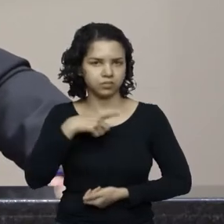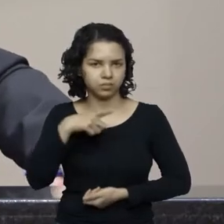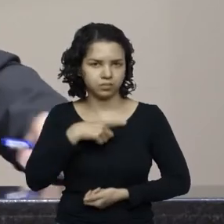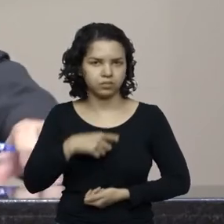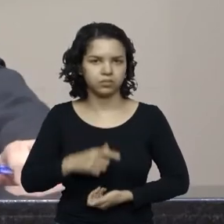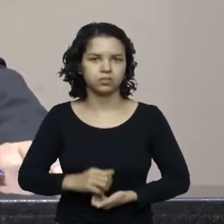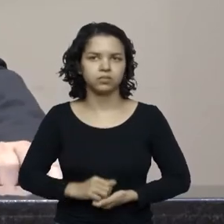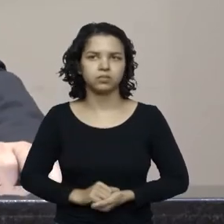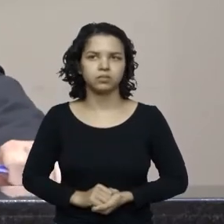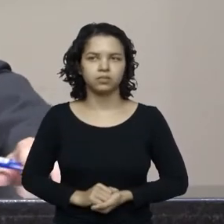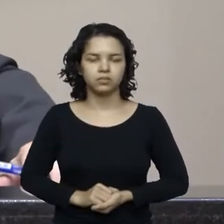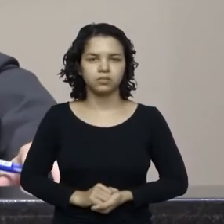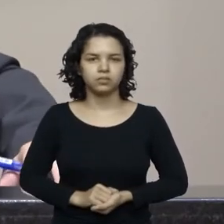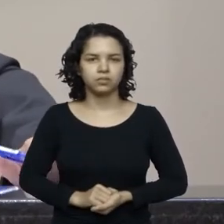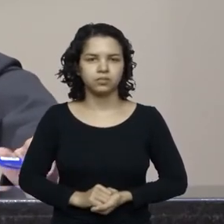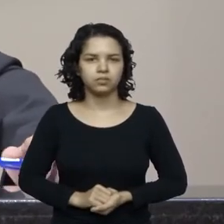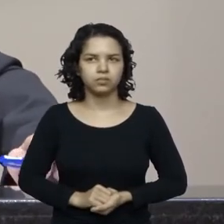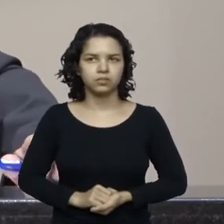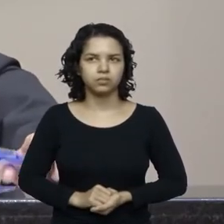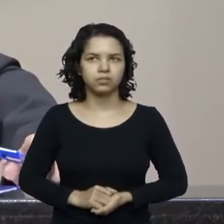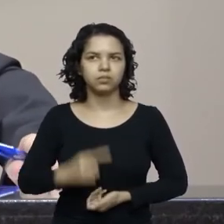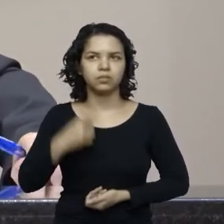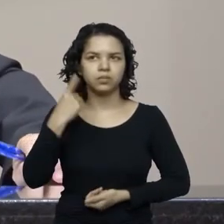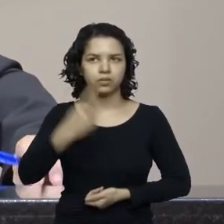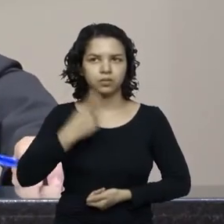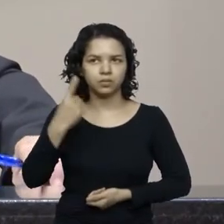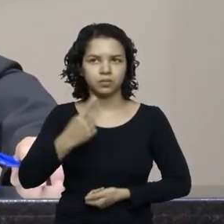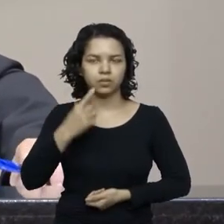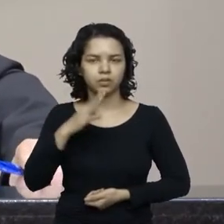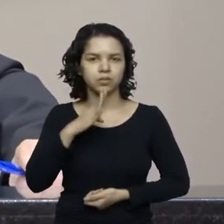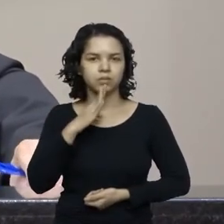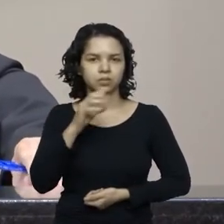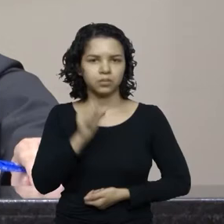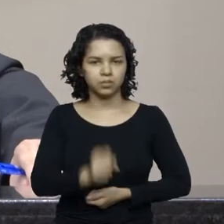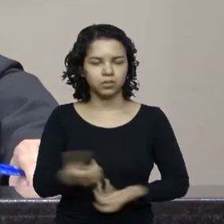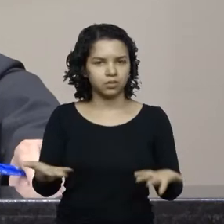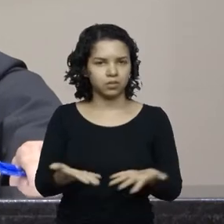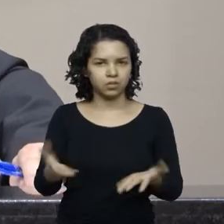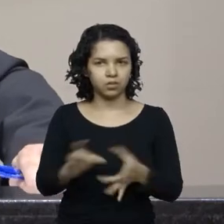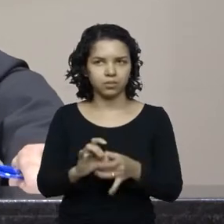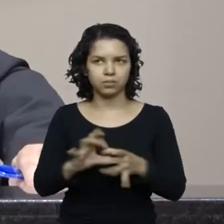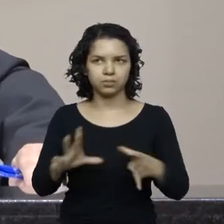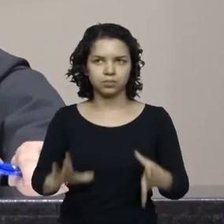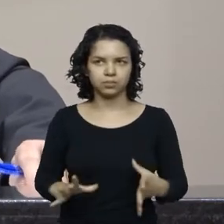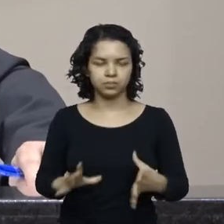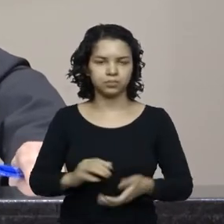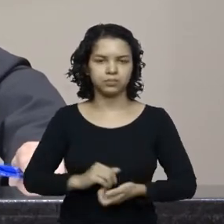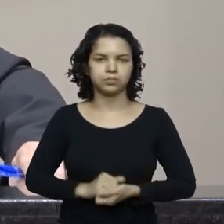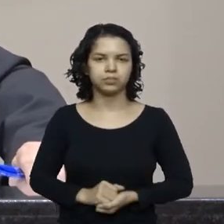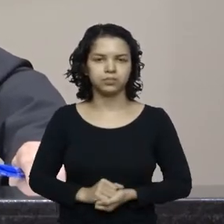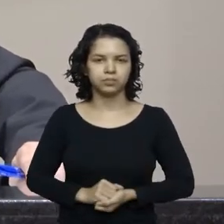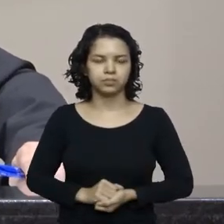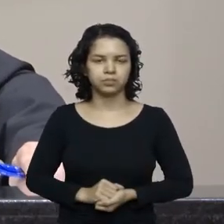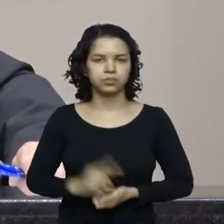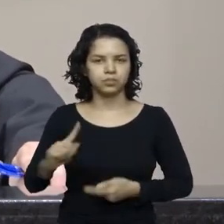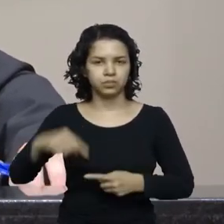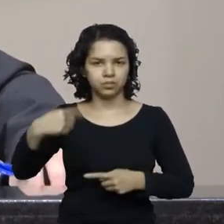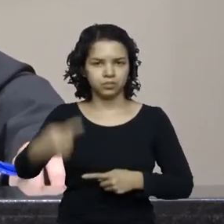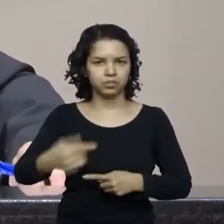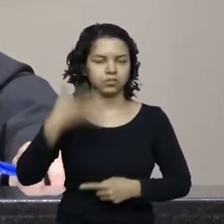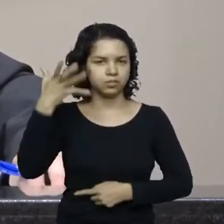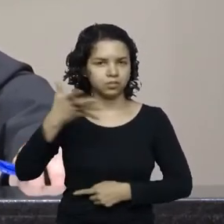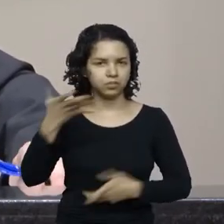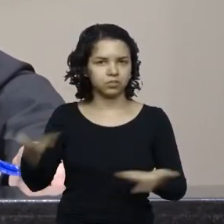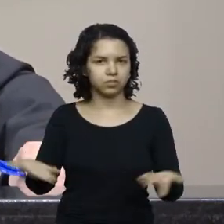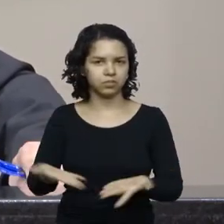Então, deputado Bruno Souza, abre mão nesse momento, para falar posteriormente. Então, com a